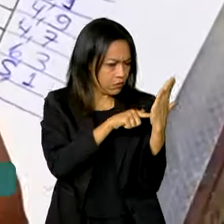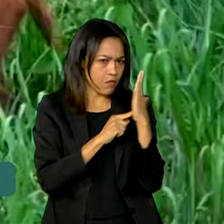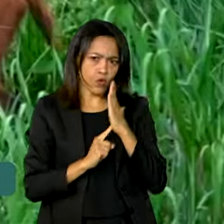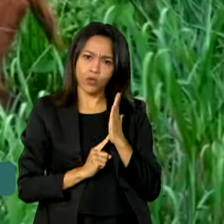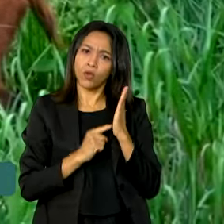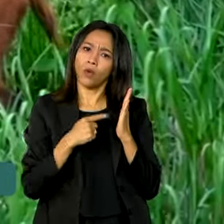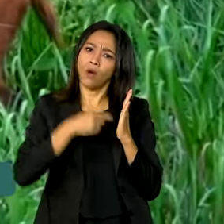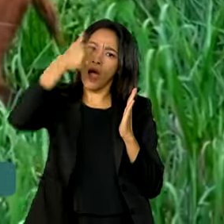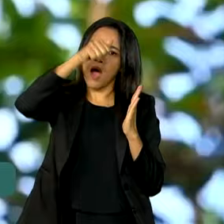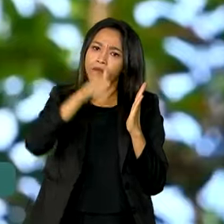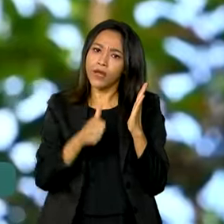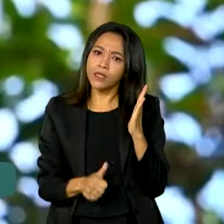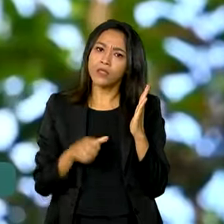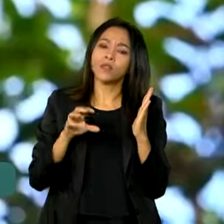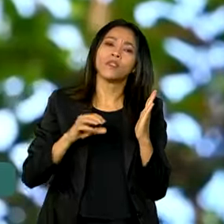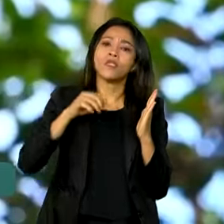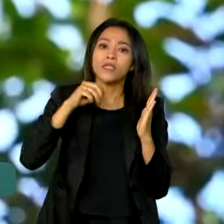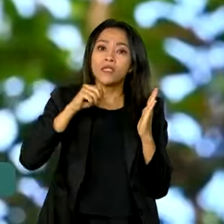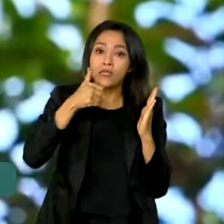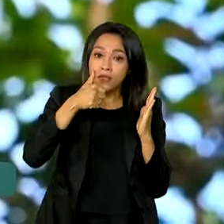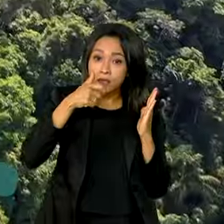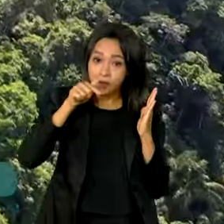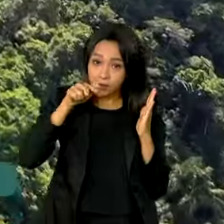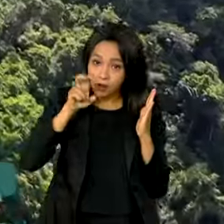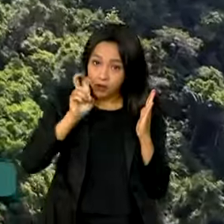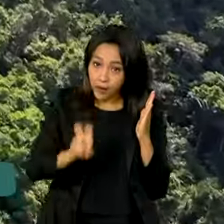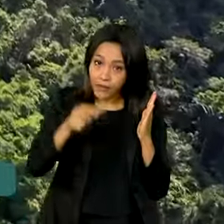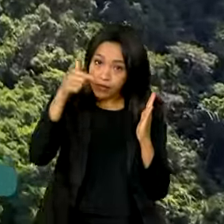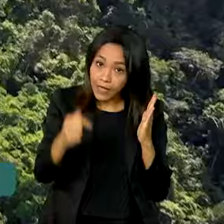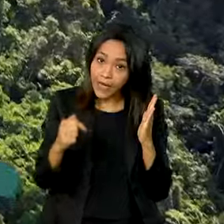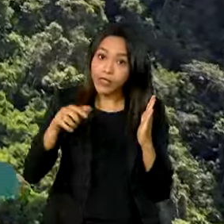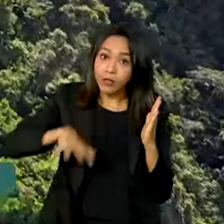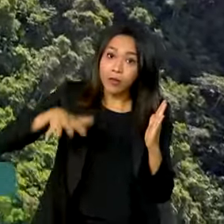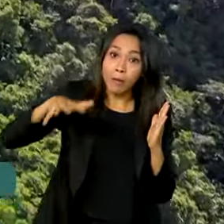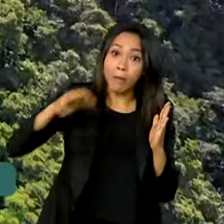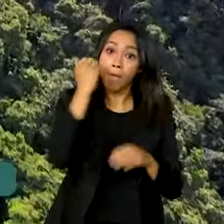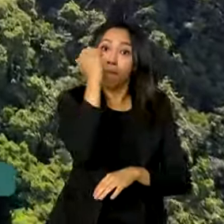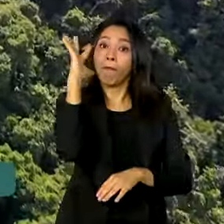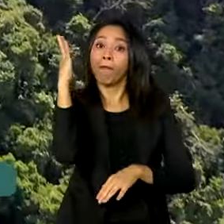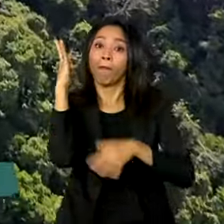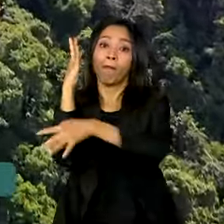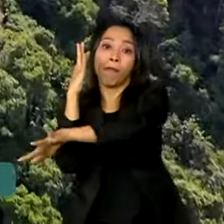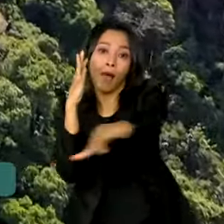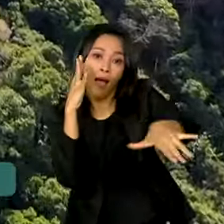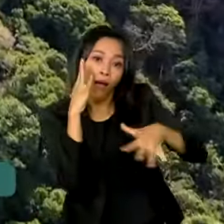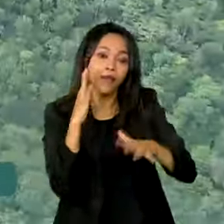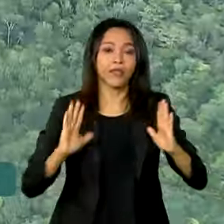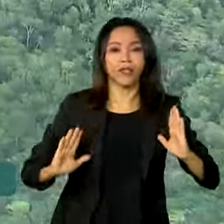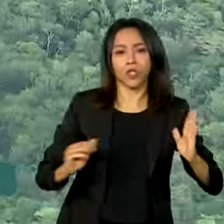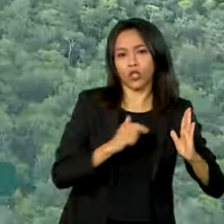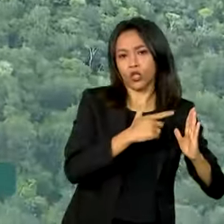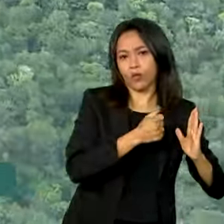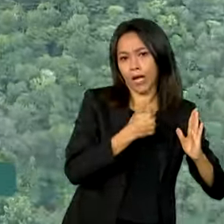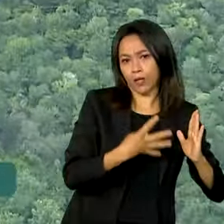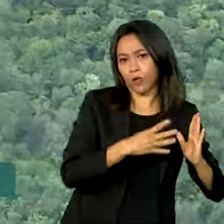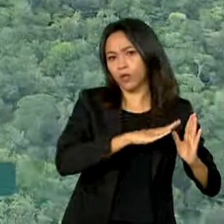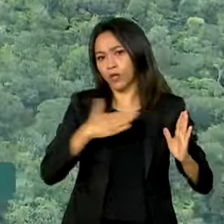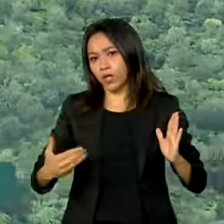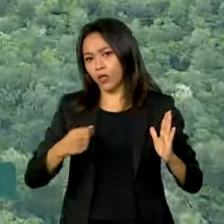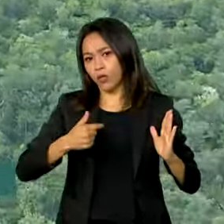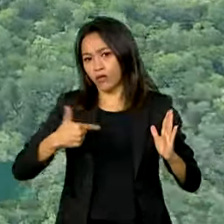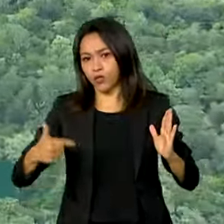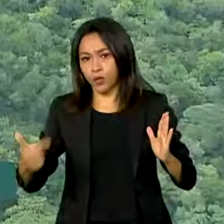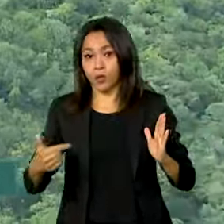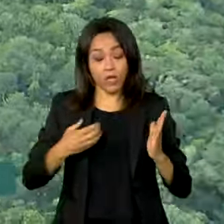dados de 57 parques entre 2014 e 2022. Os dados do ICMBio